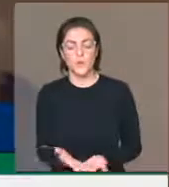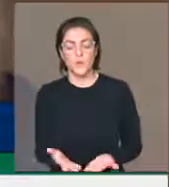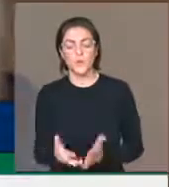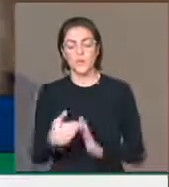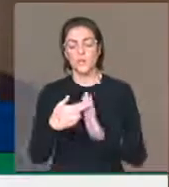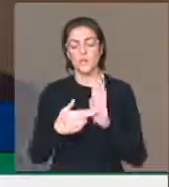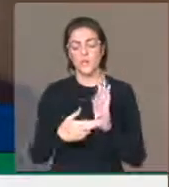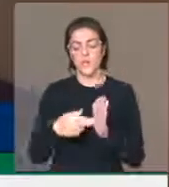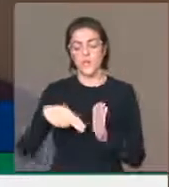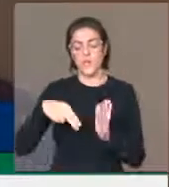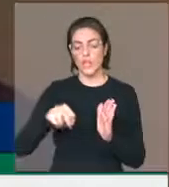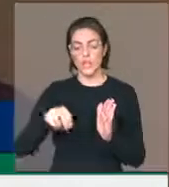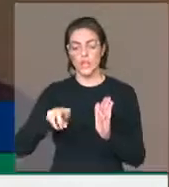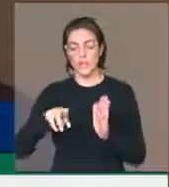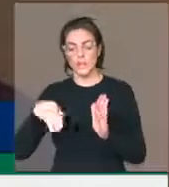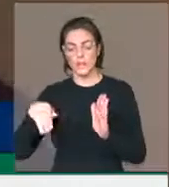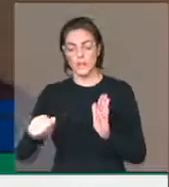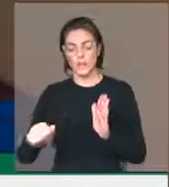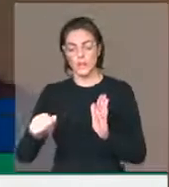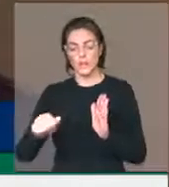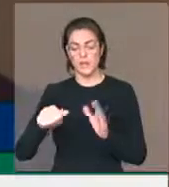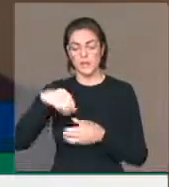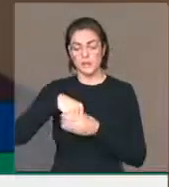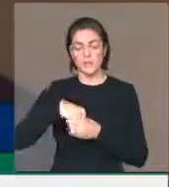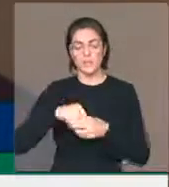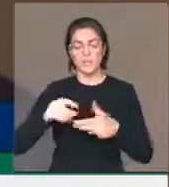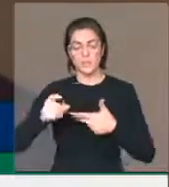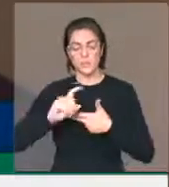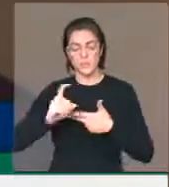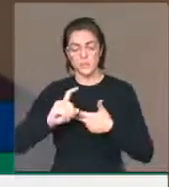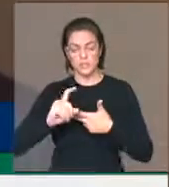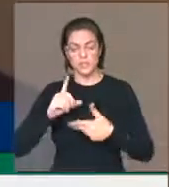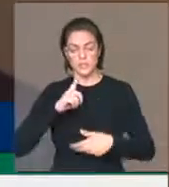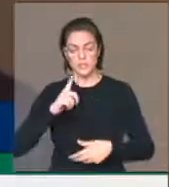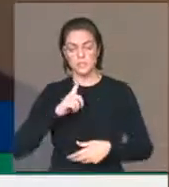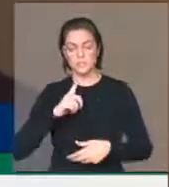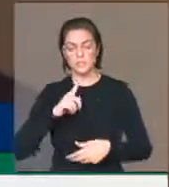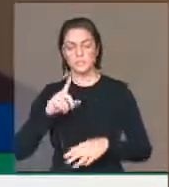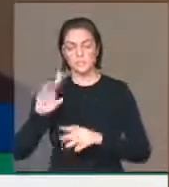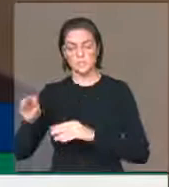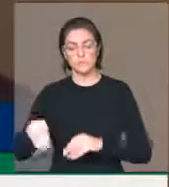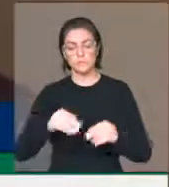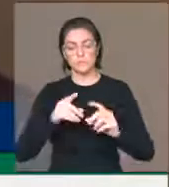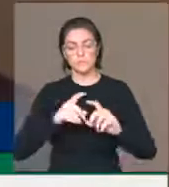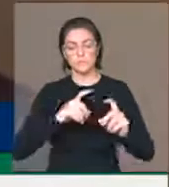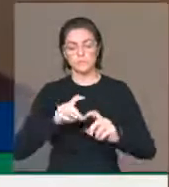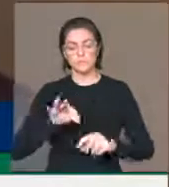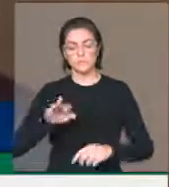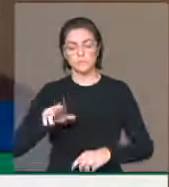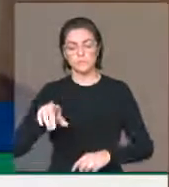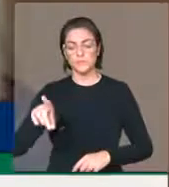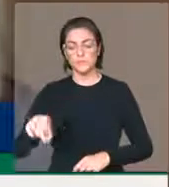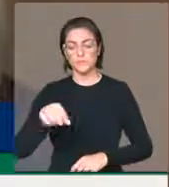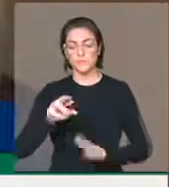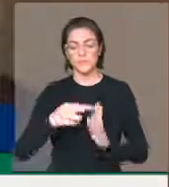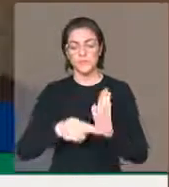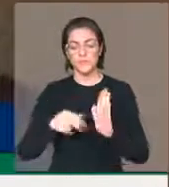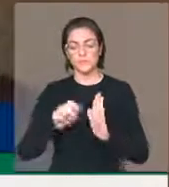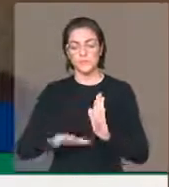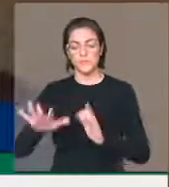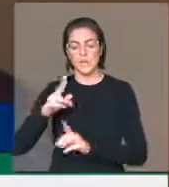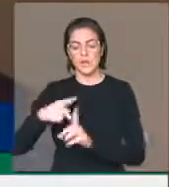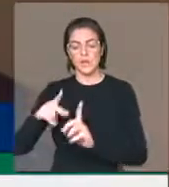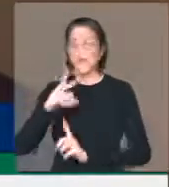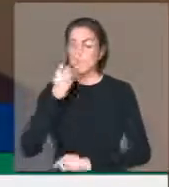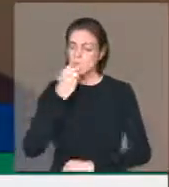normatizado também dentro do Poder Executivo. Ela transfere também a gestão dos imóveis no Fundo de Regime Geral da Previdência, que isso